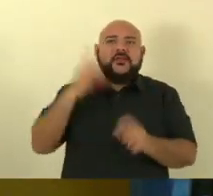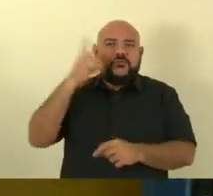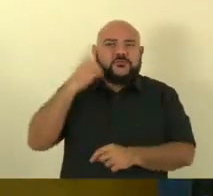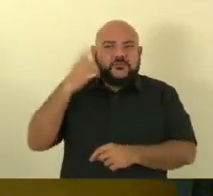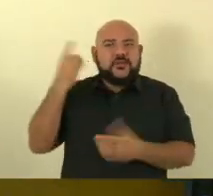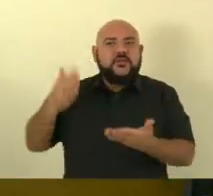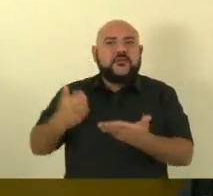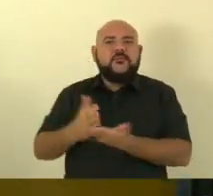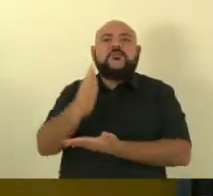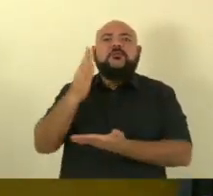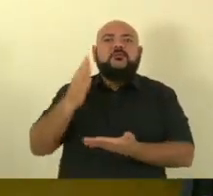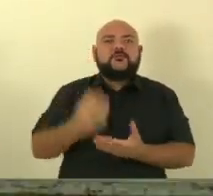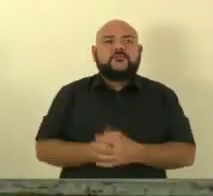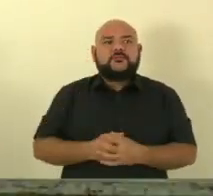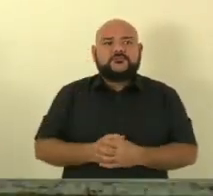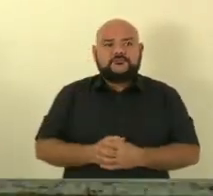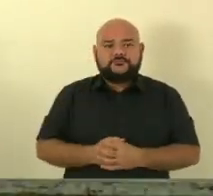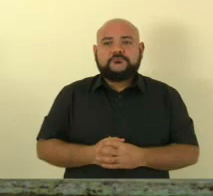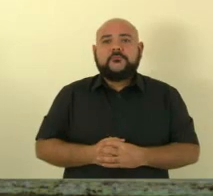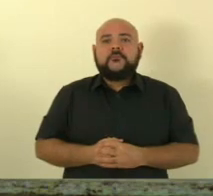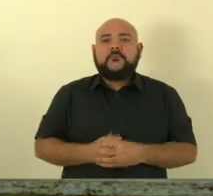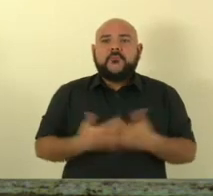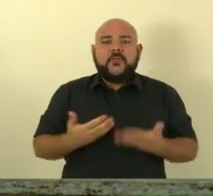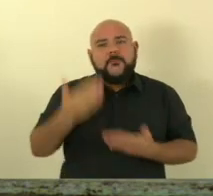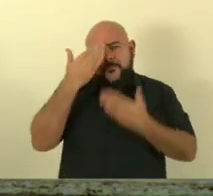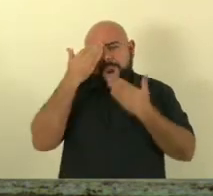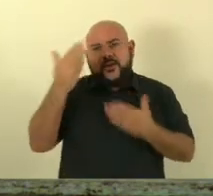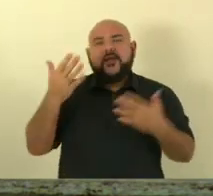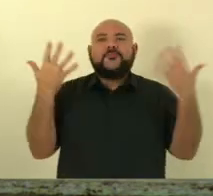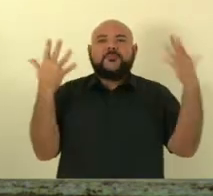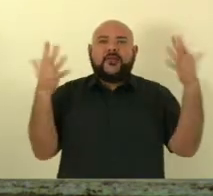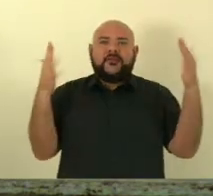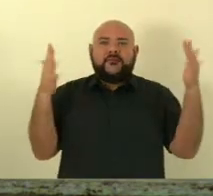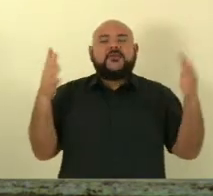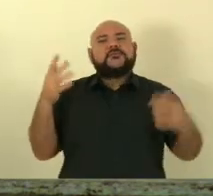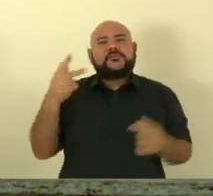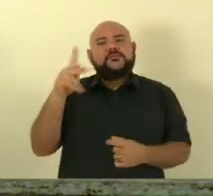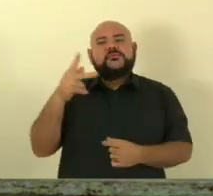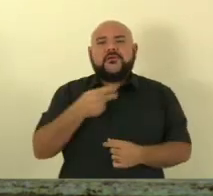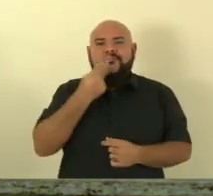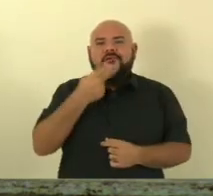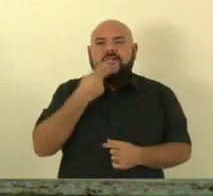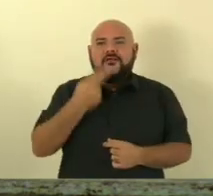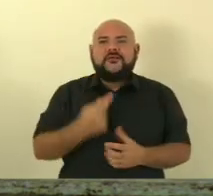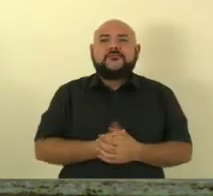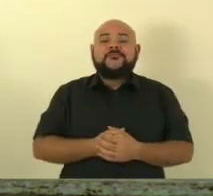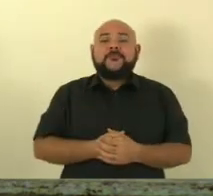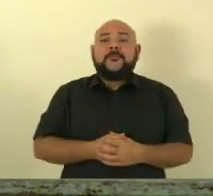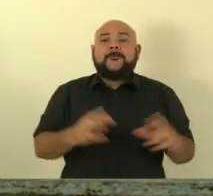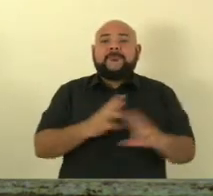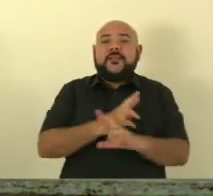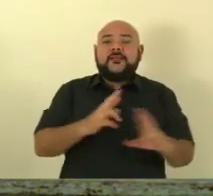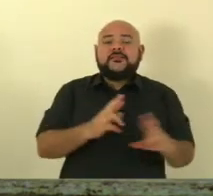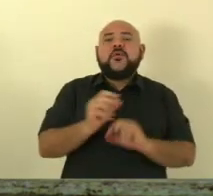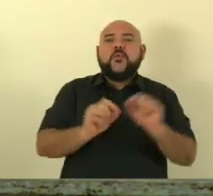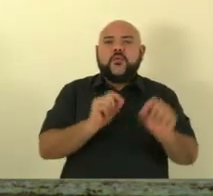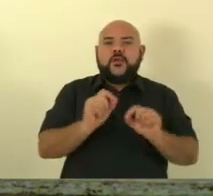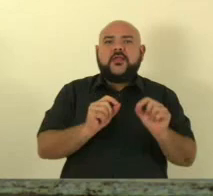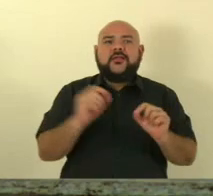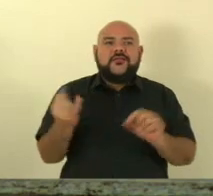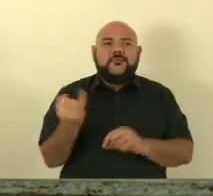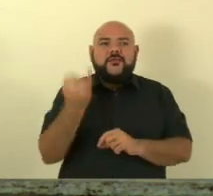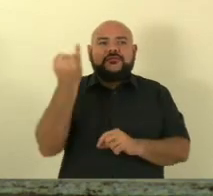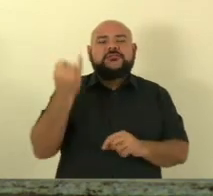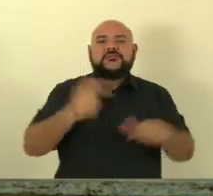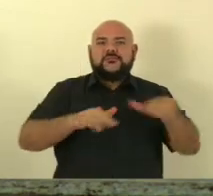Obrigado, Presidente. Obrigado, Sr. Presidente. Parabéns pela sua fala com relação à importância do trabalho realizado pelas